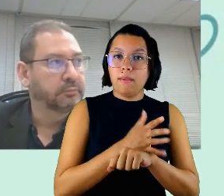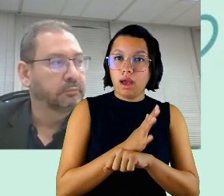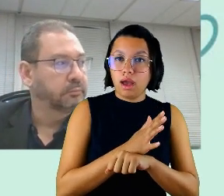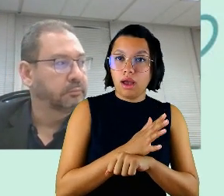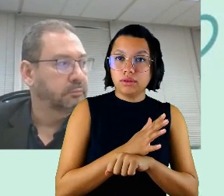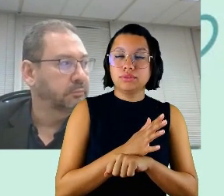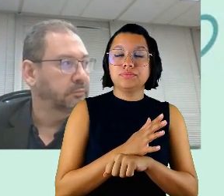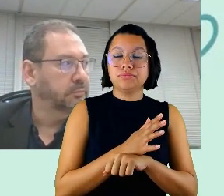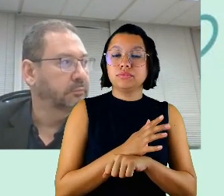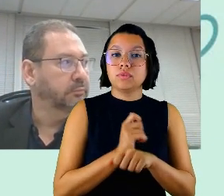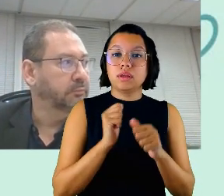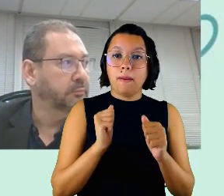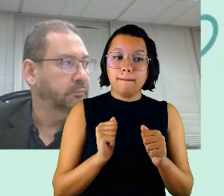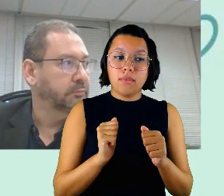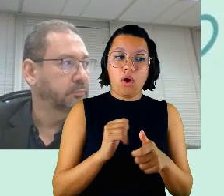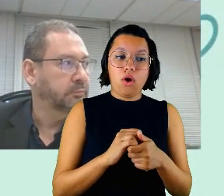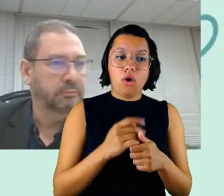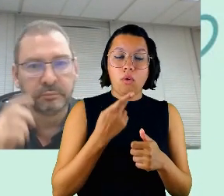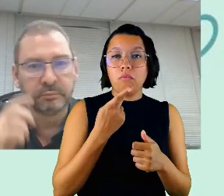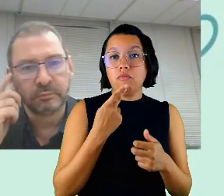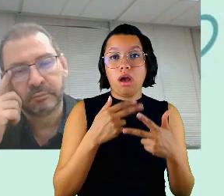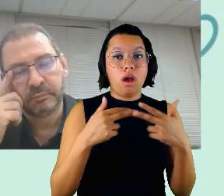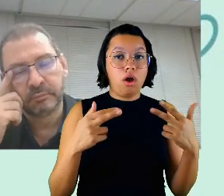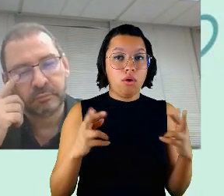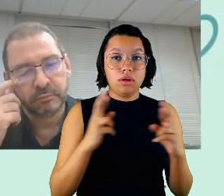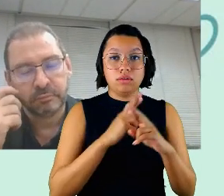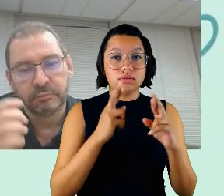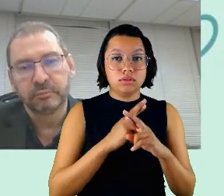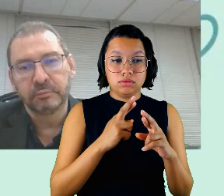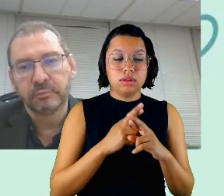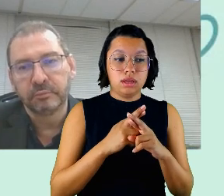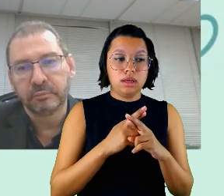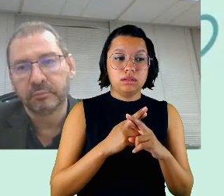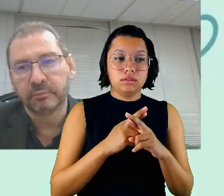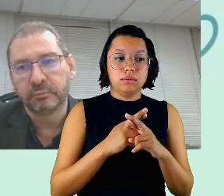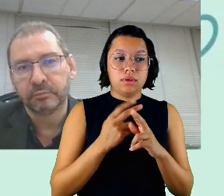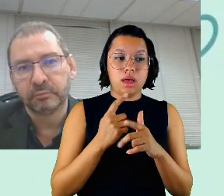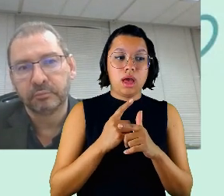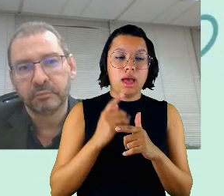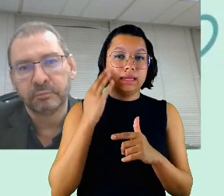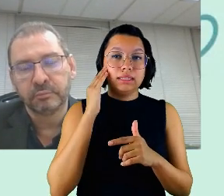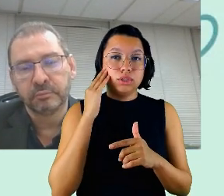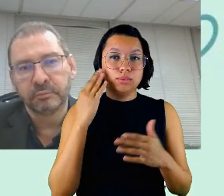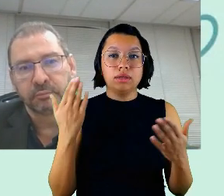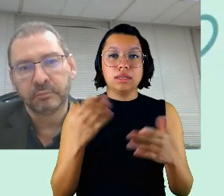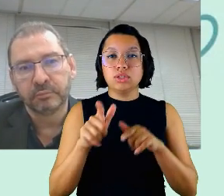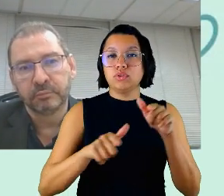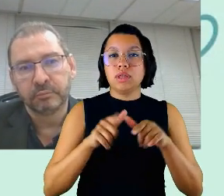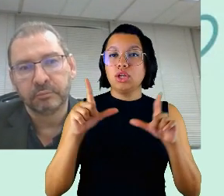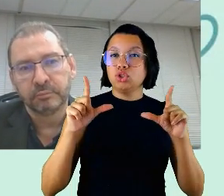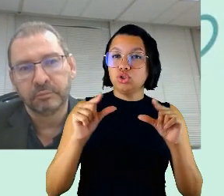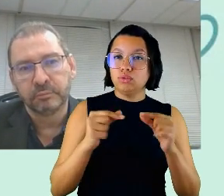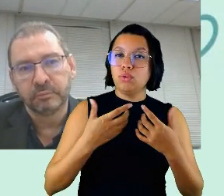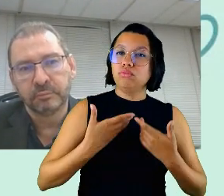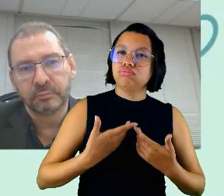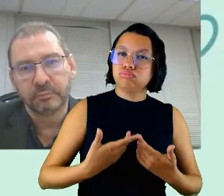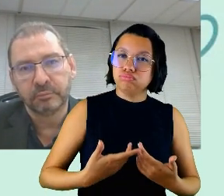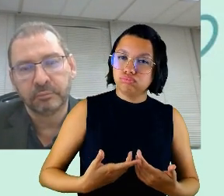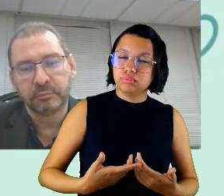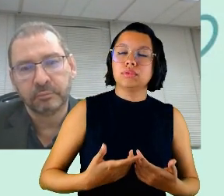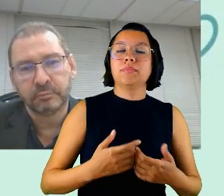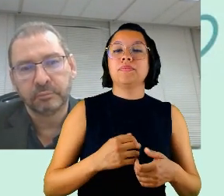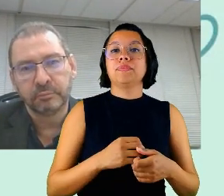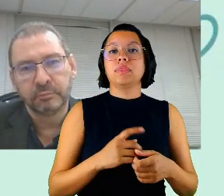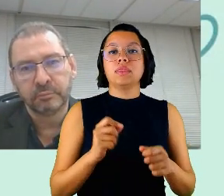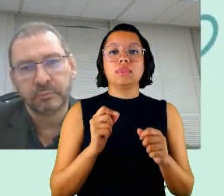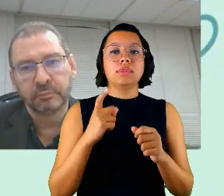coisas a respeito da racionalização dessas atividades da diminuição da sobrecarga porque a gente tem ferramentas